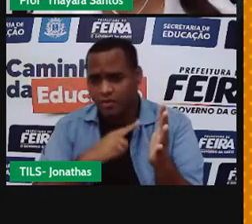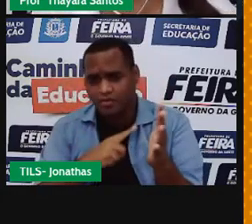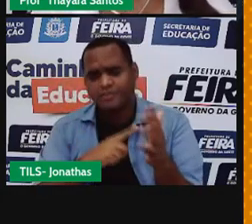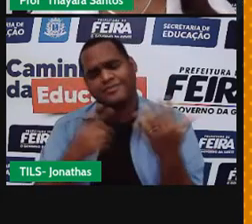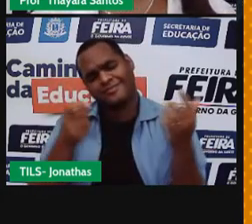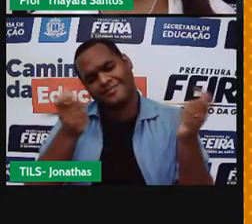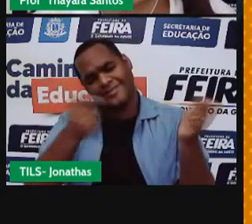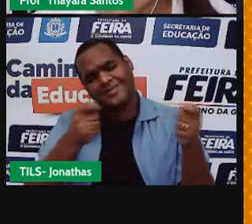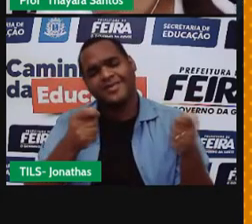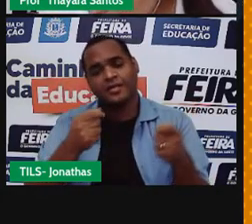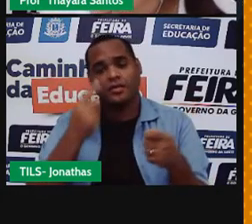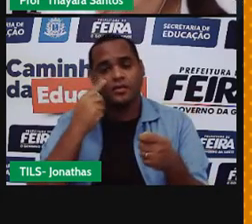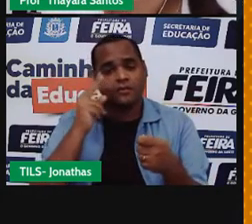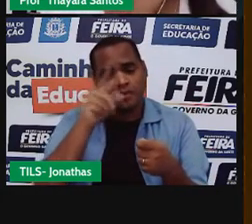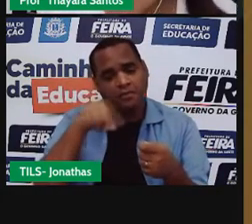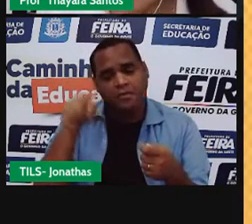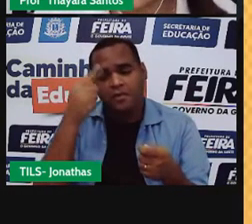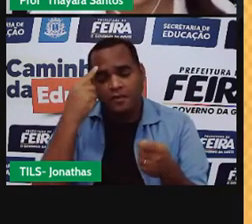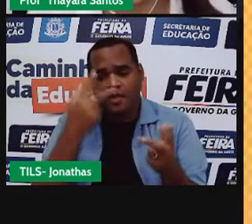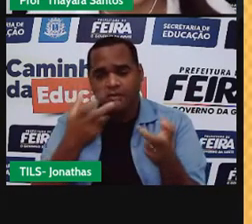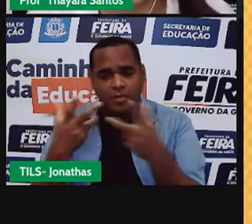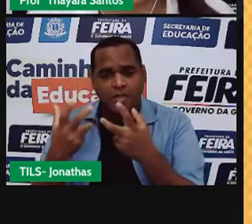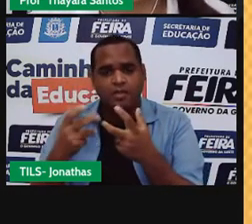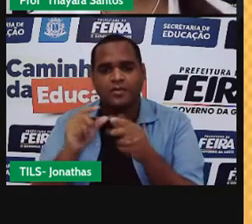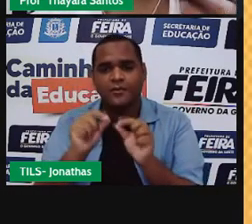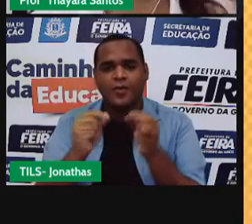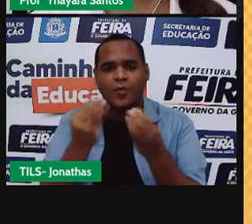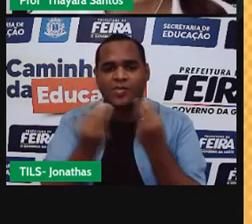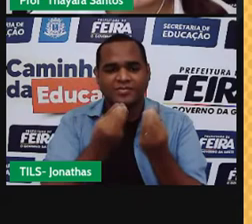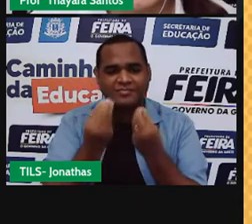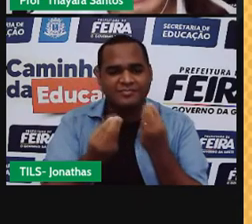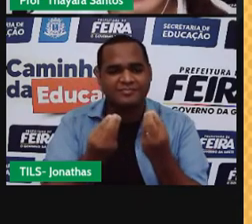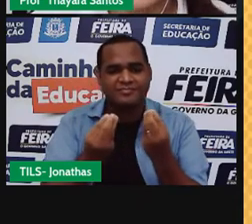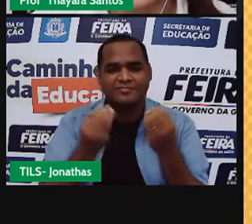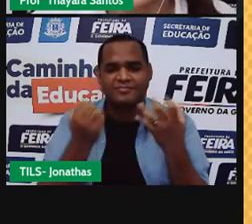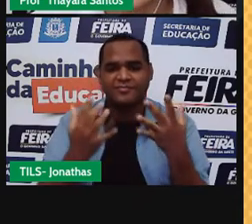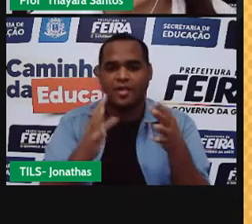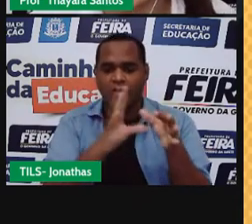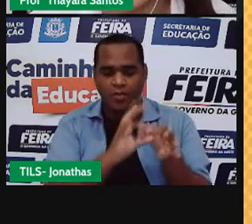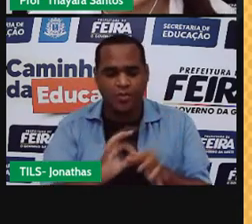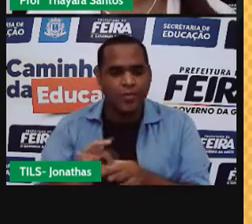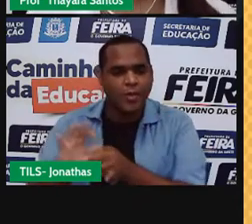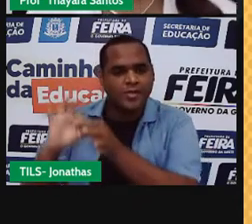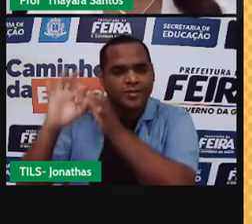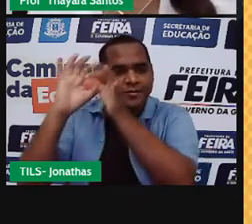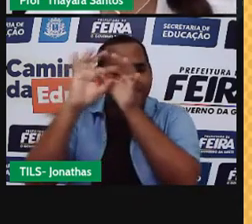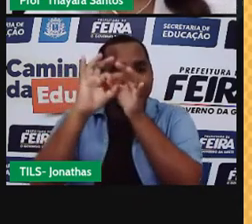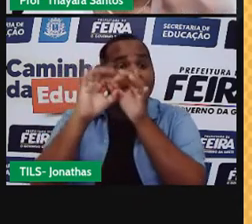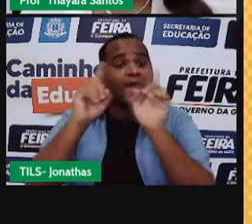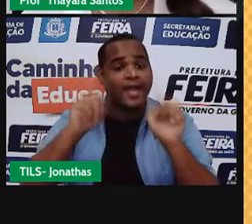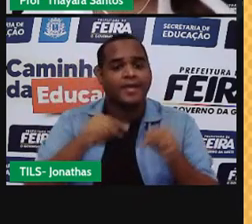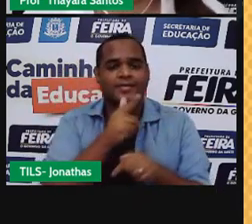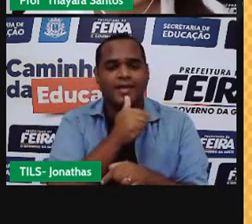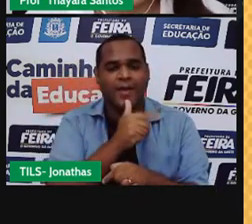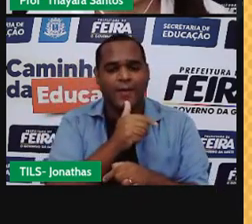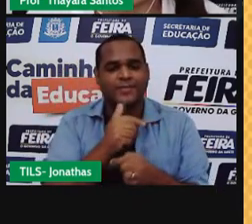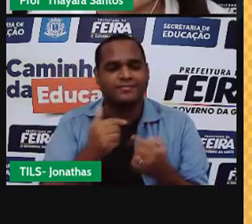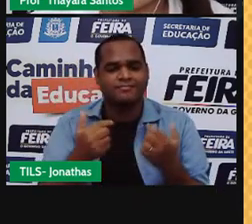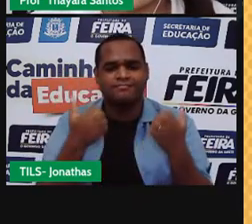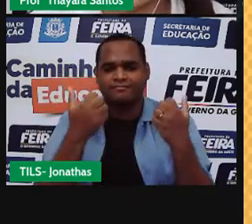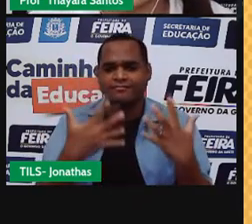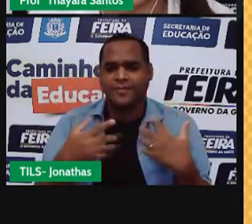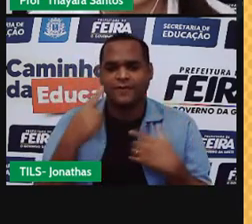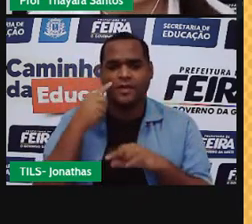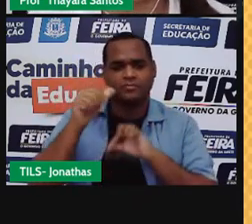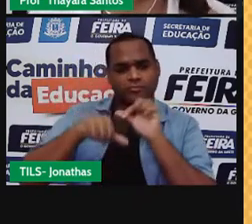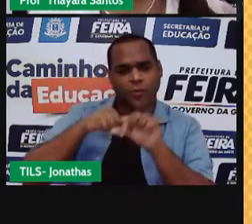vê. E eu vou mostrar para vocês agora como. No ciclo da água. No ciclo da água, a gente tem várias dessas